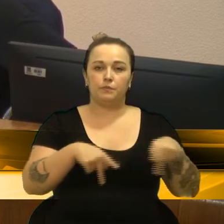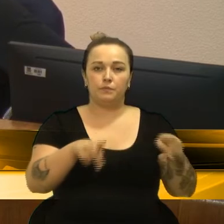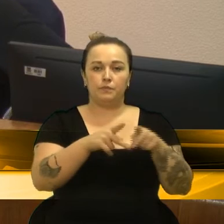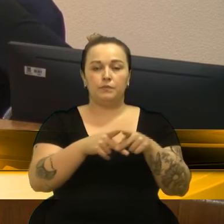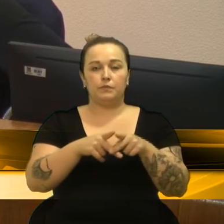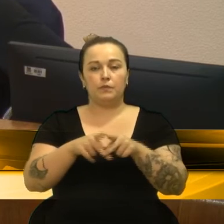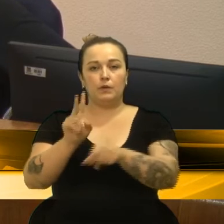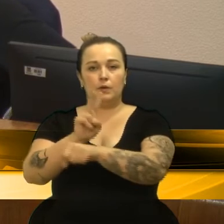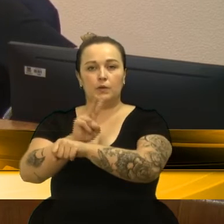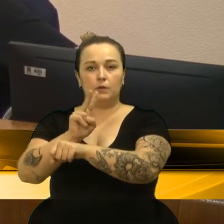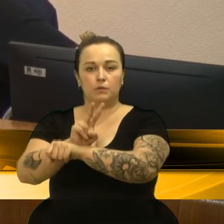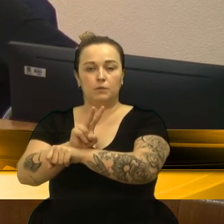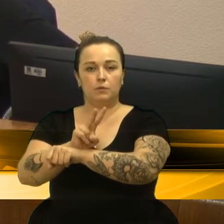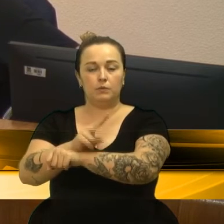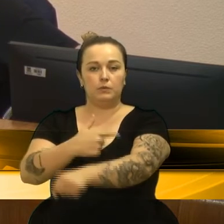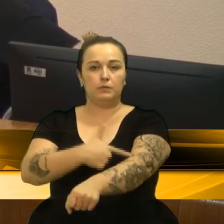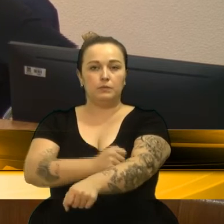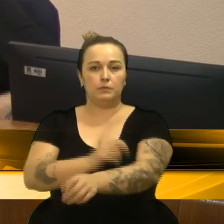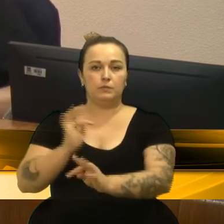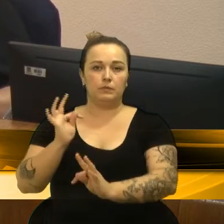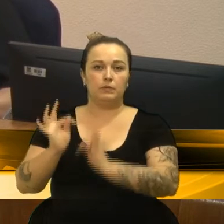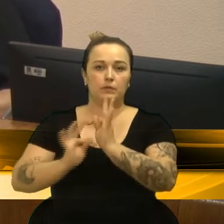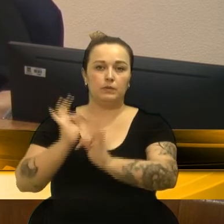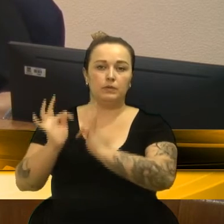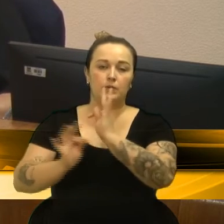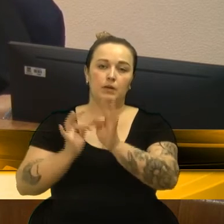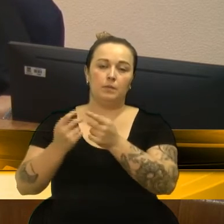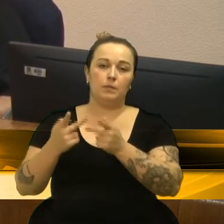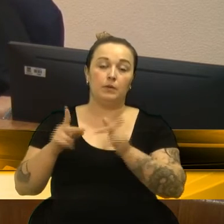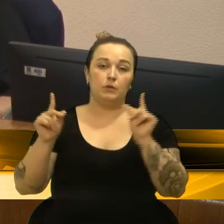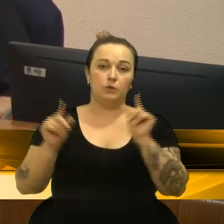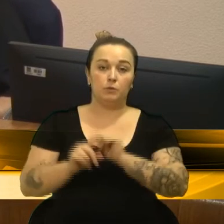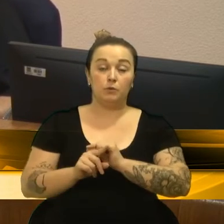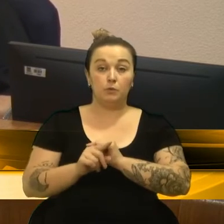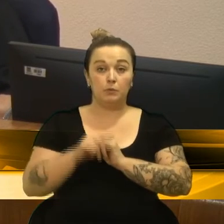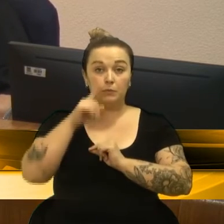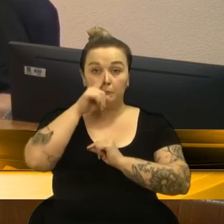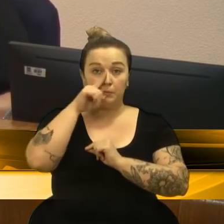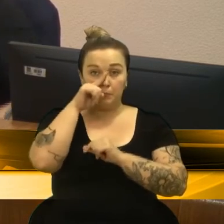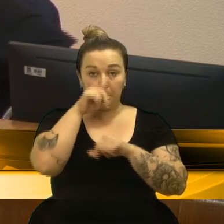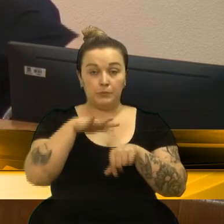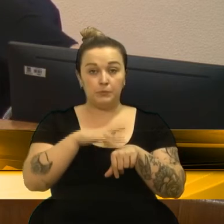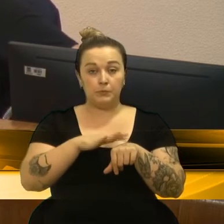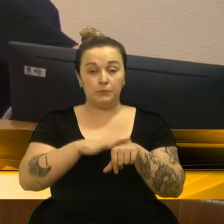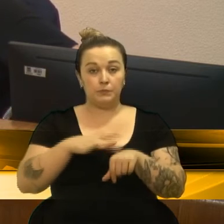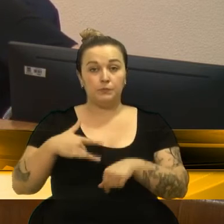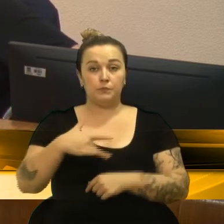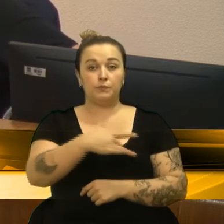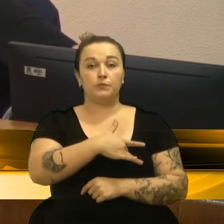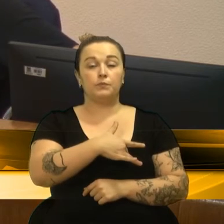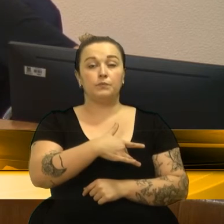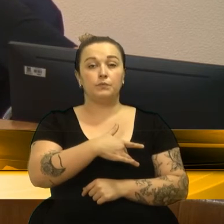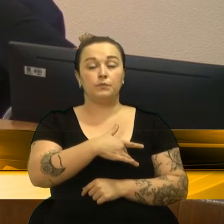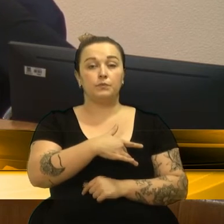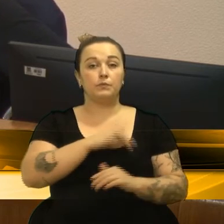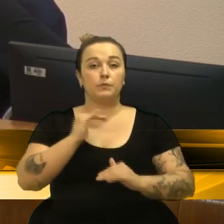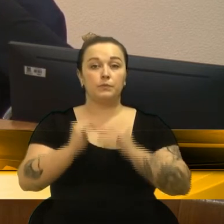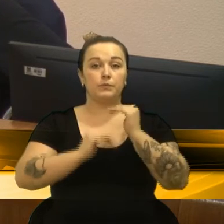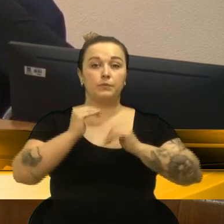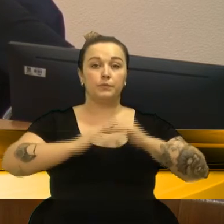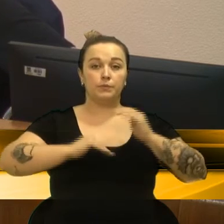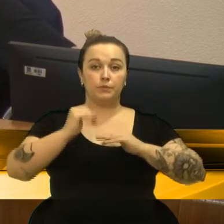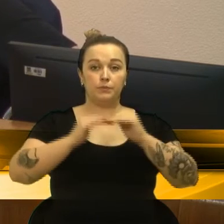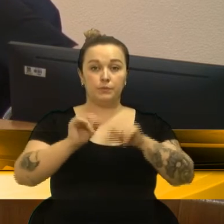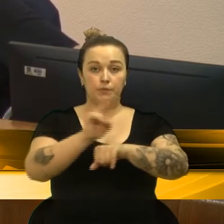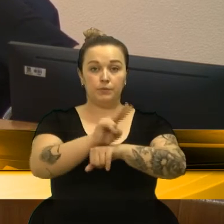prevenção, proteção, diagnóstico, tratamento, reabilitação, redução de danos, cuidados paliativos e vigilância em saúde, desenvolvido por meio de práticas de